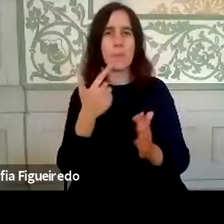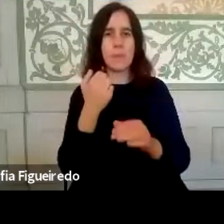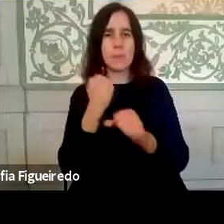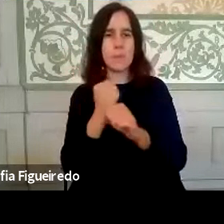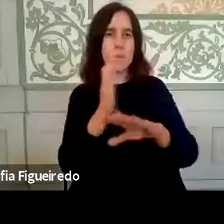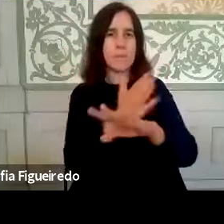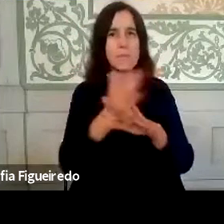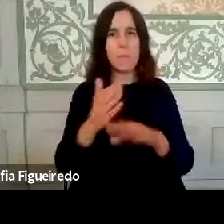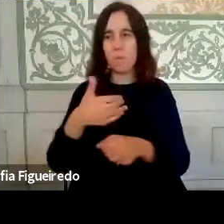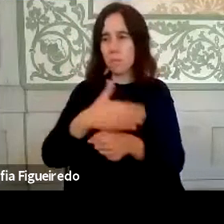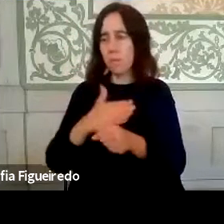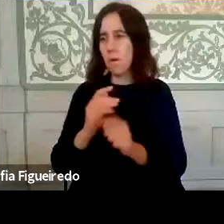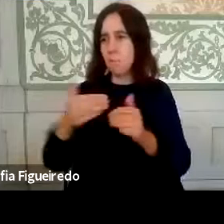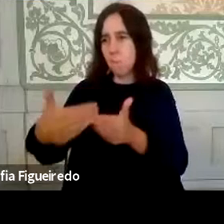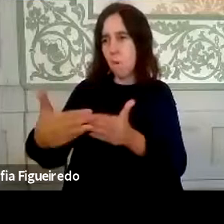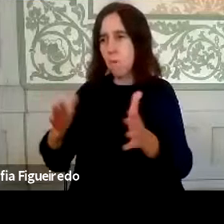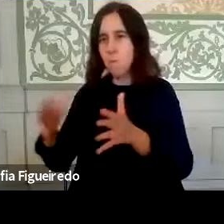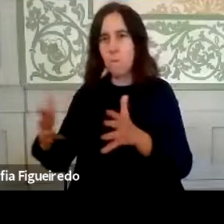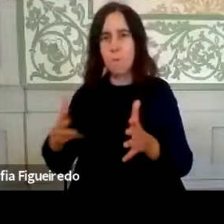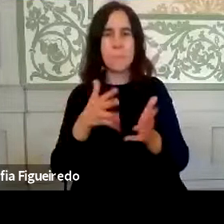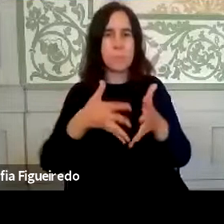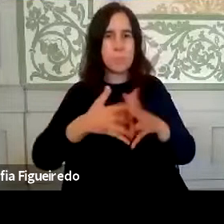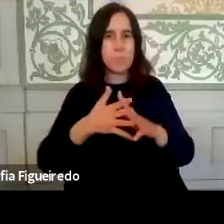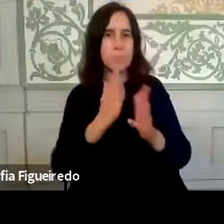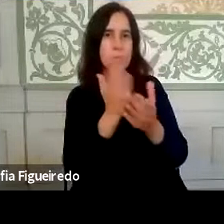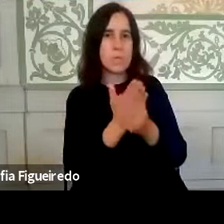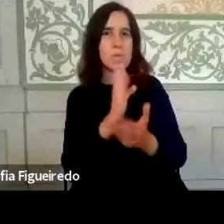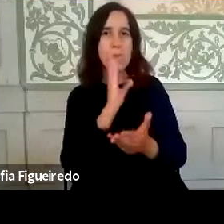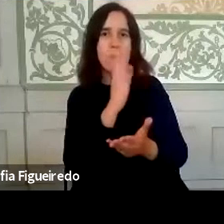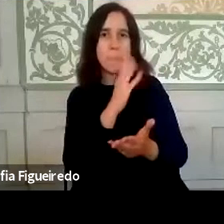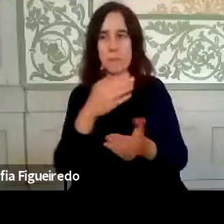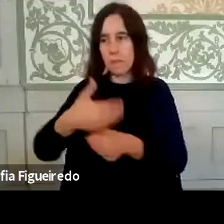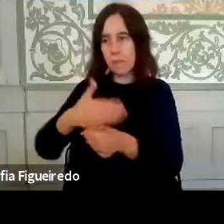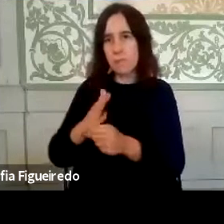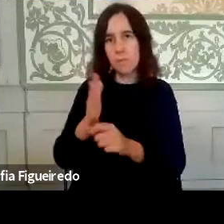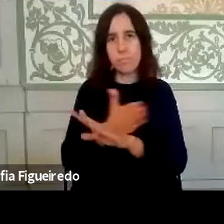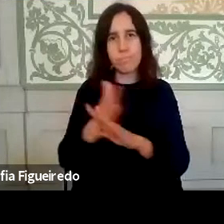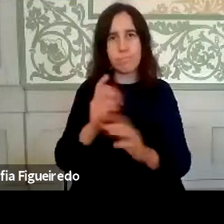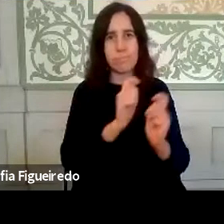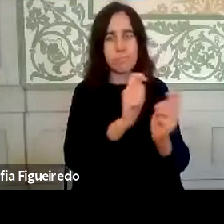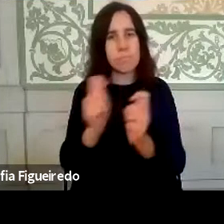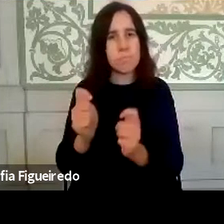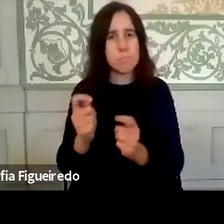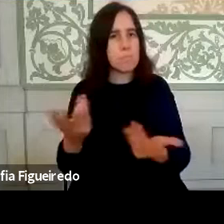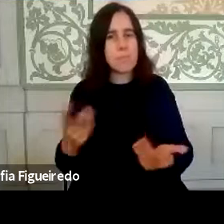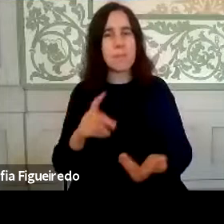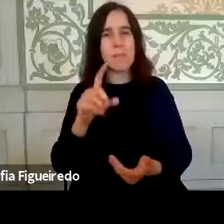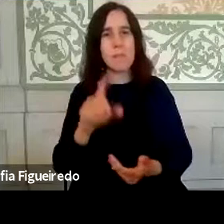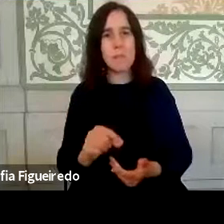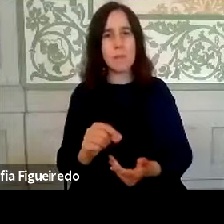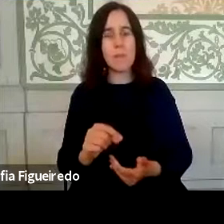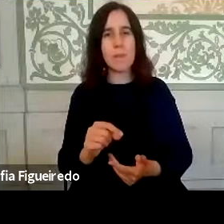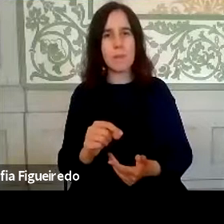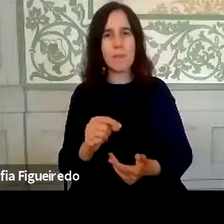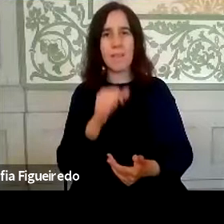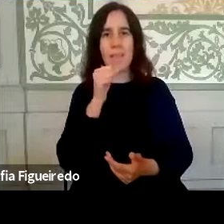departamentalização, em processos estruturados em função dessa divisão do trabalho, e até naquela distribuição